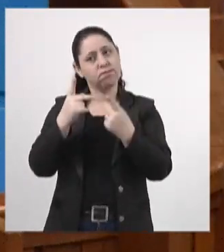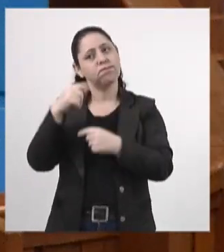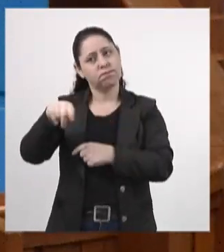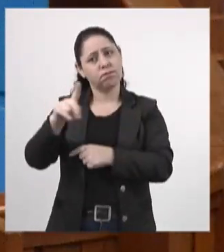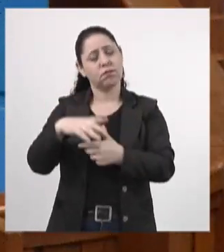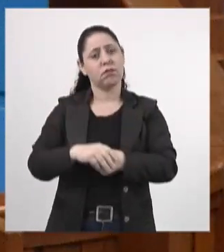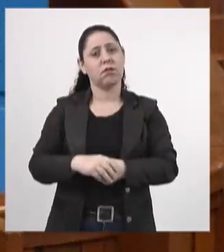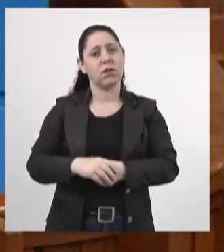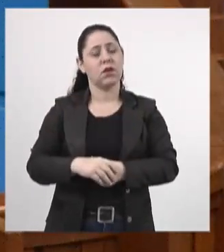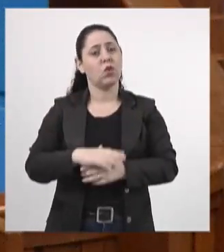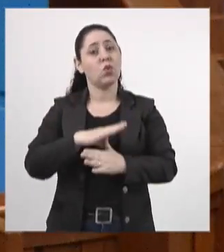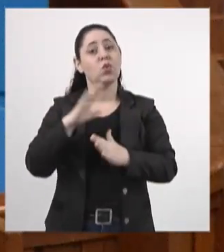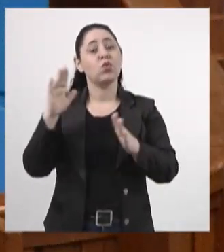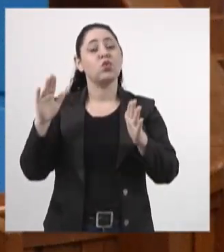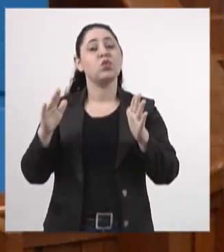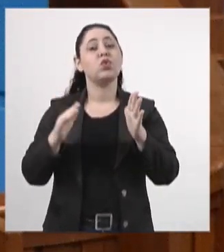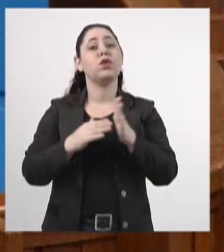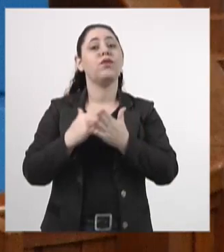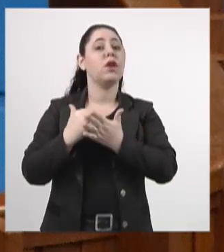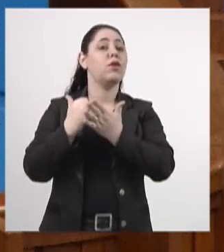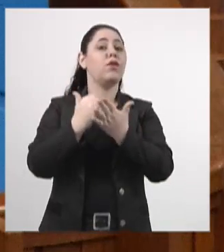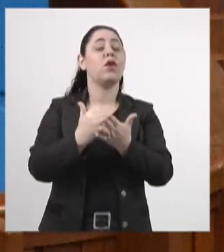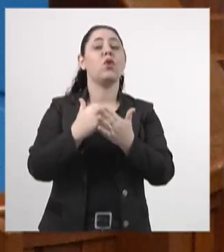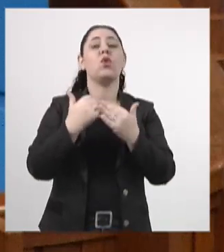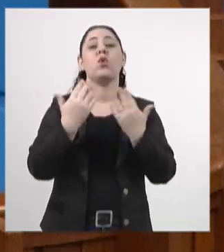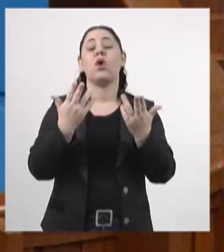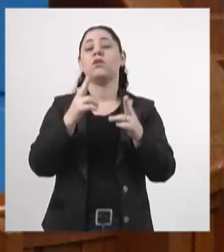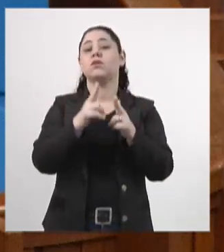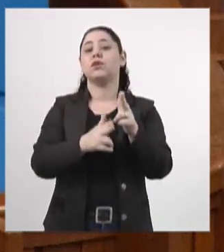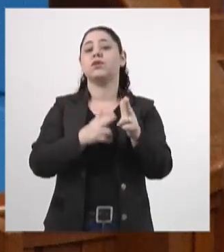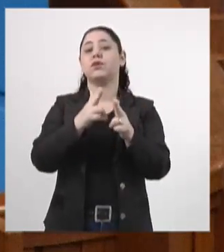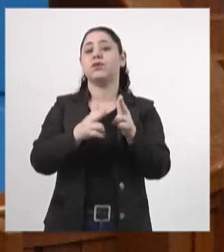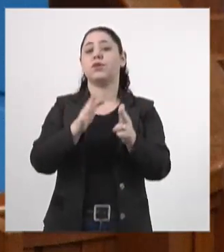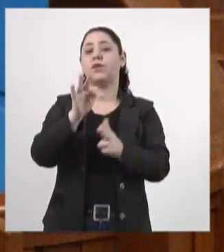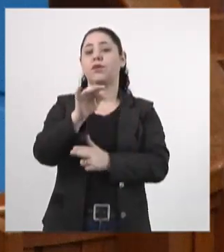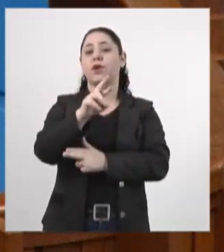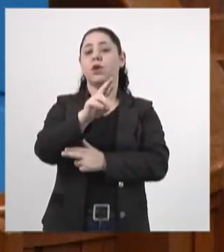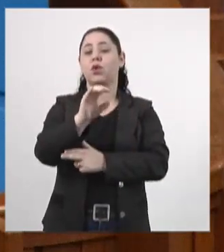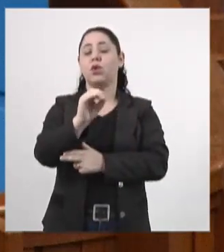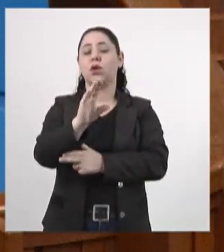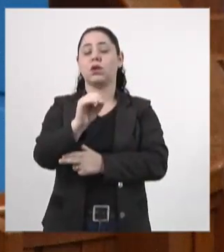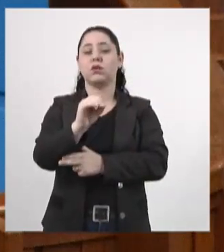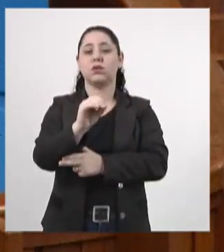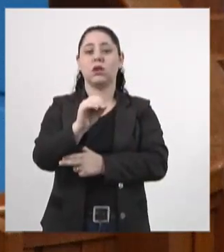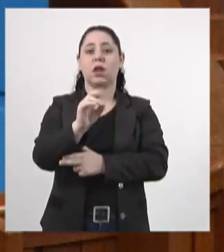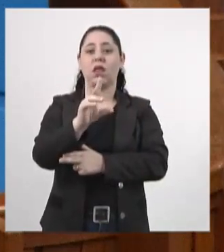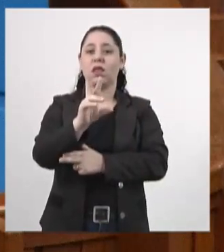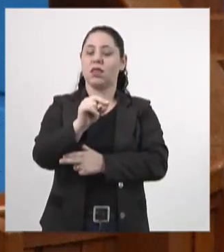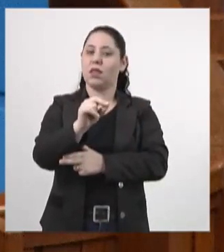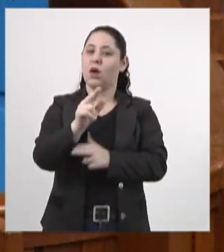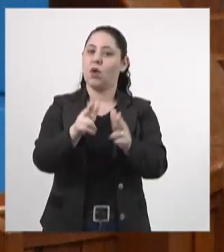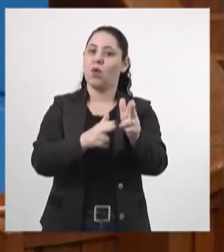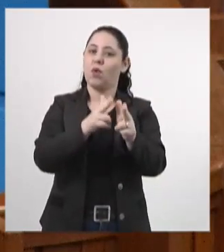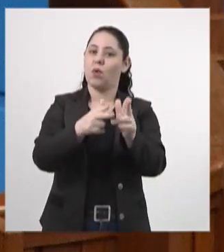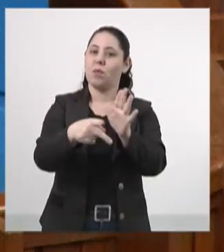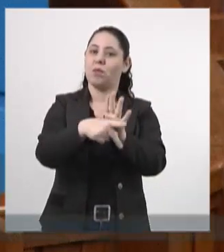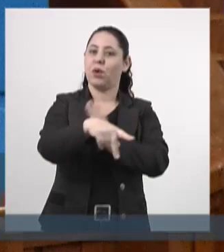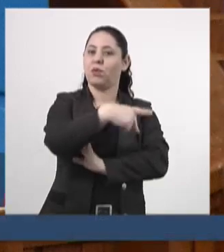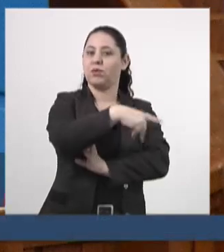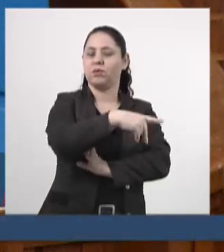toda essa carga seria drenada através da Ferroeste e não através da Malha Oeste, do ramal de Ponta Porã.